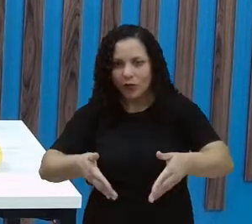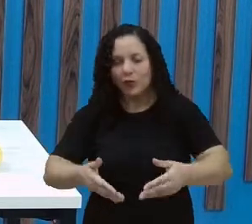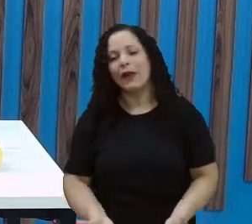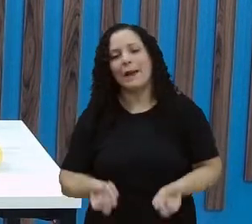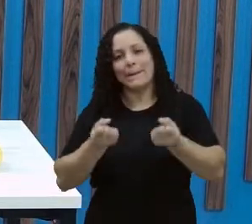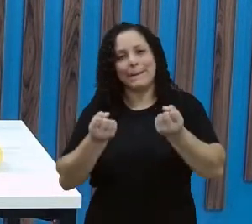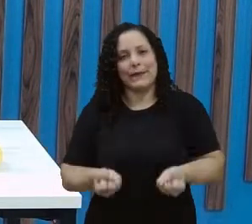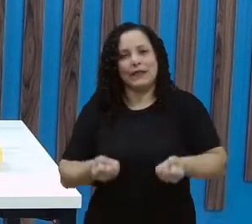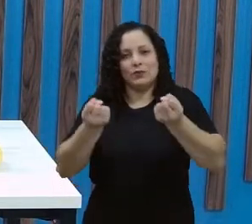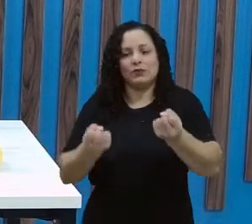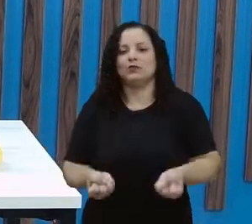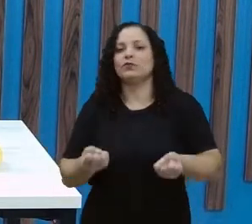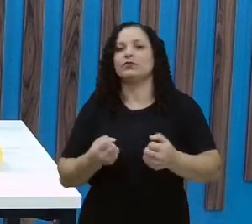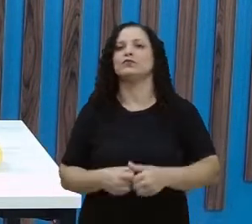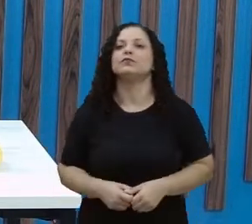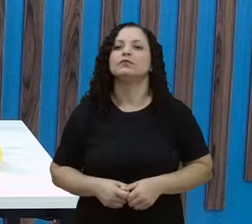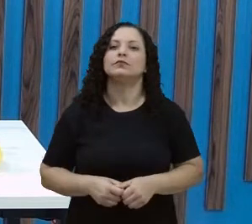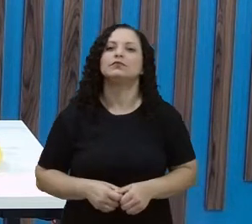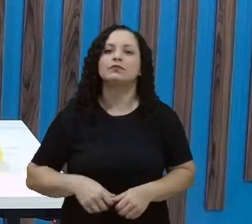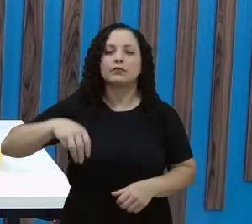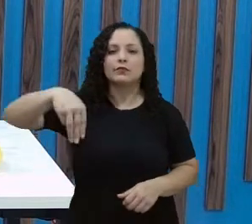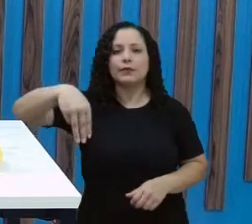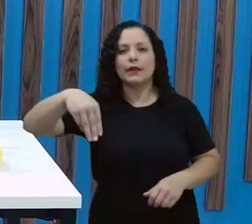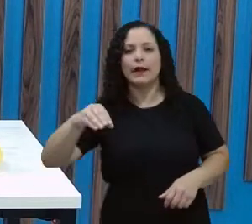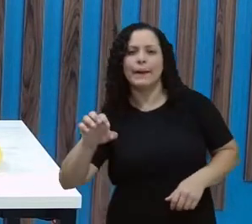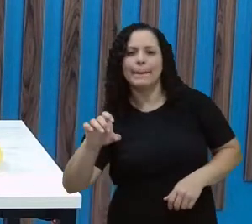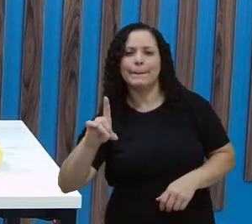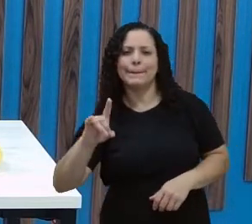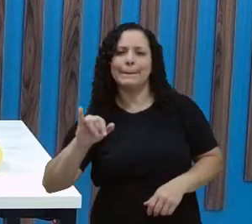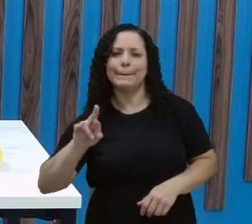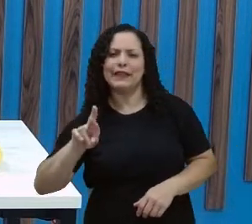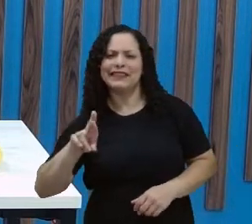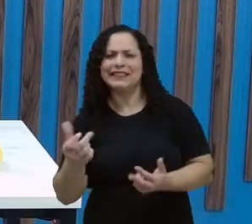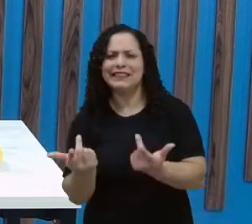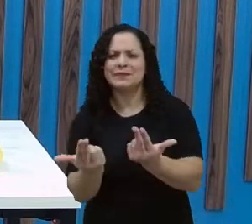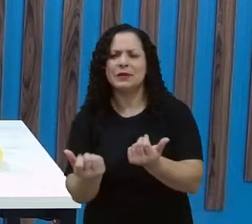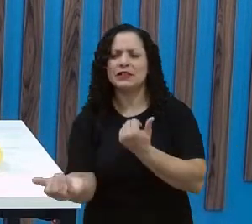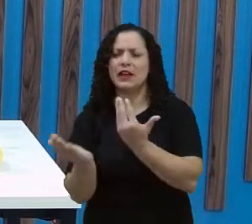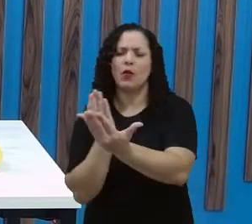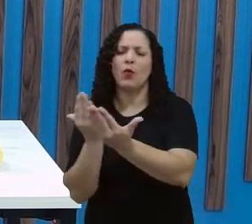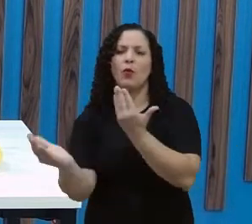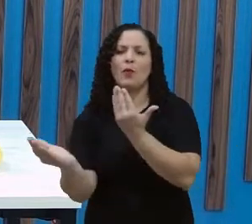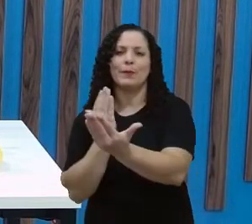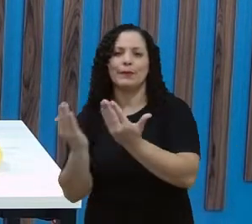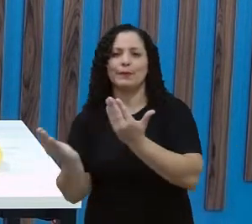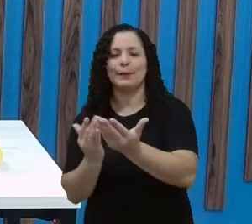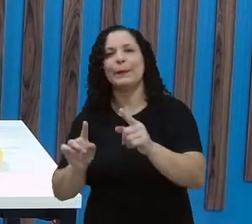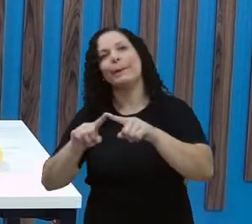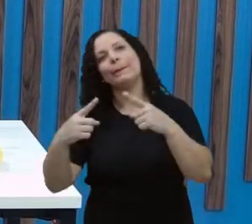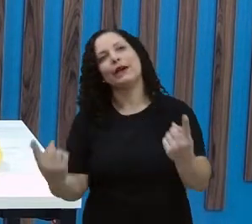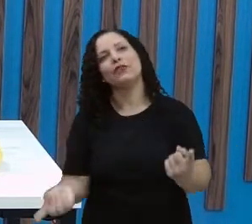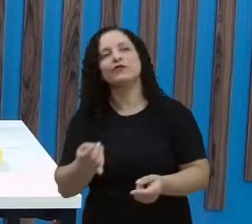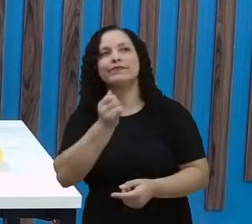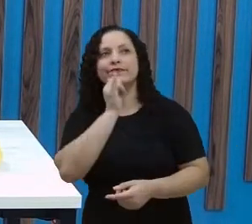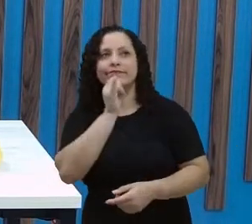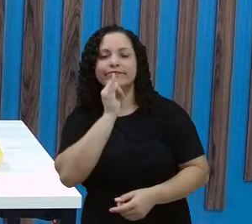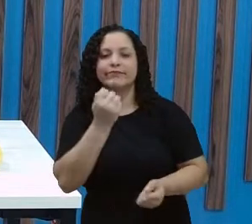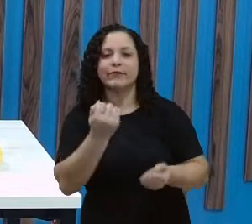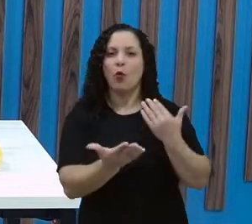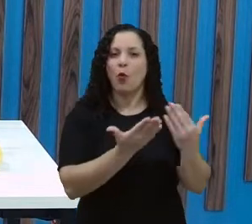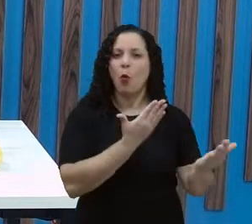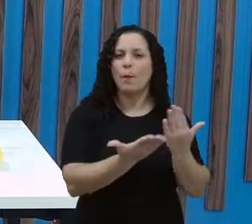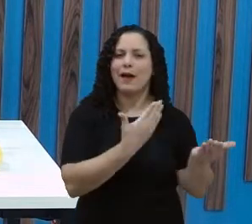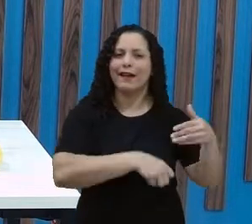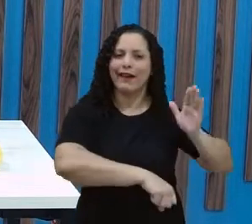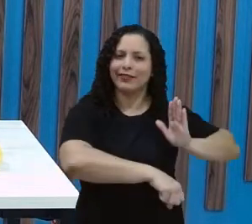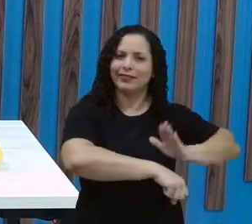vamos lá. Medir é a mesma coisa que comparar grandezas, mas a gente não pode comparar, por exemplo, uma grandeza de medida